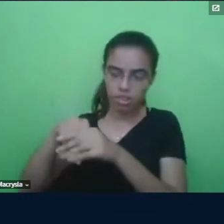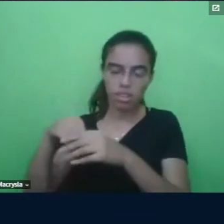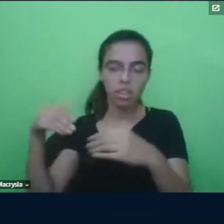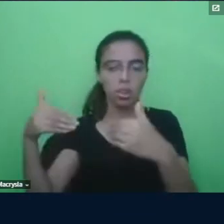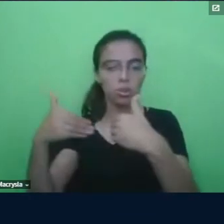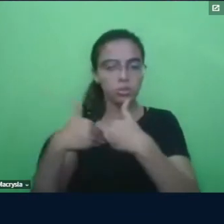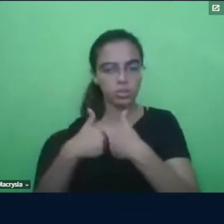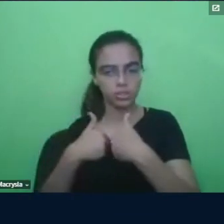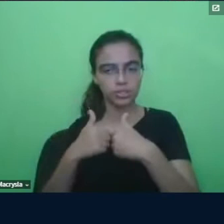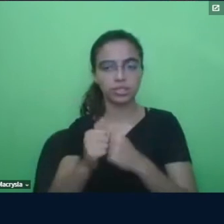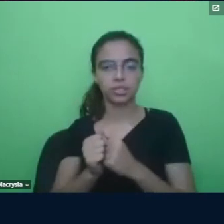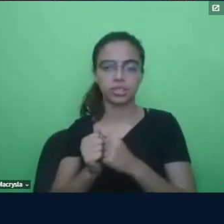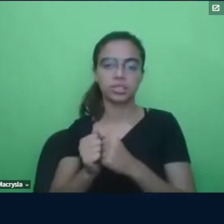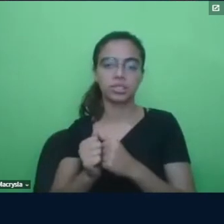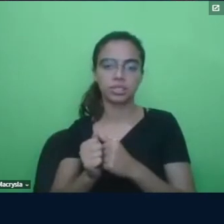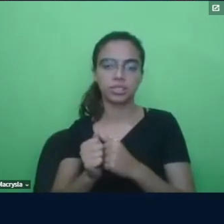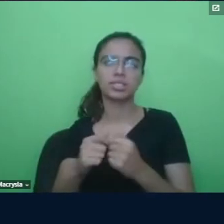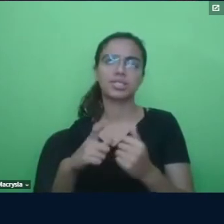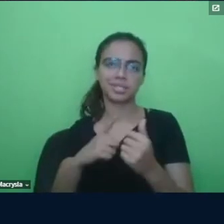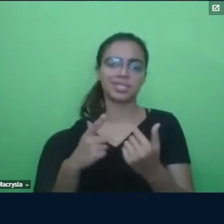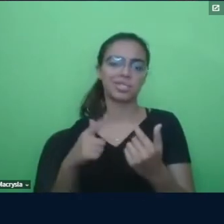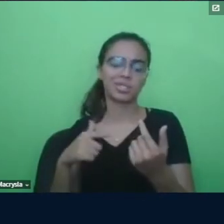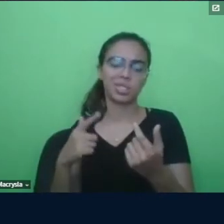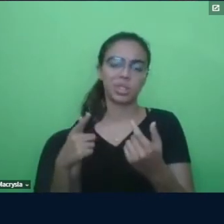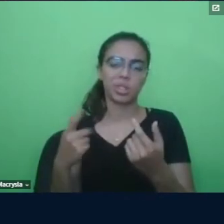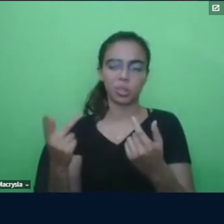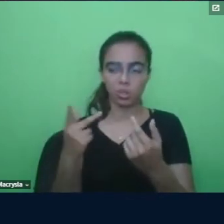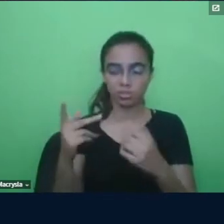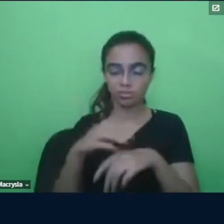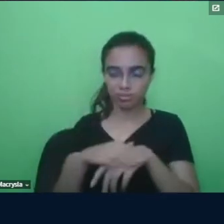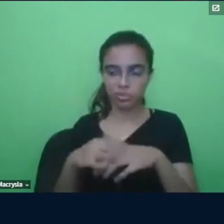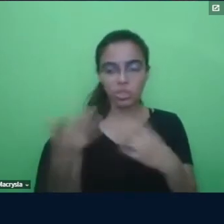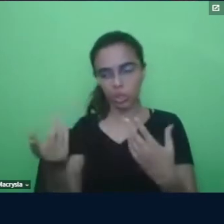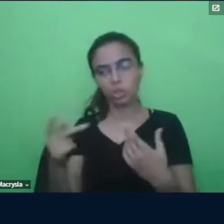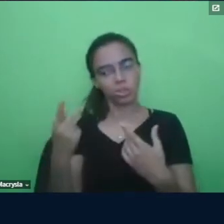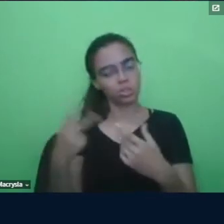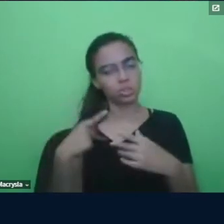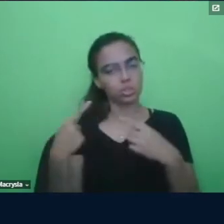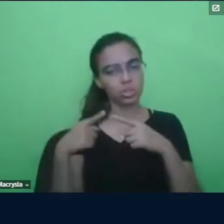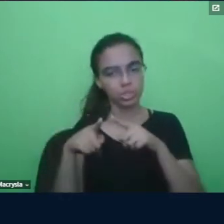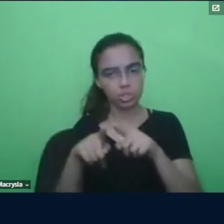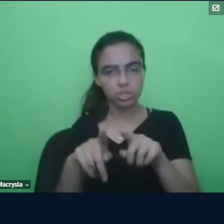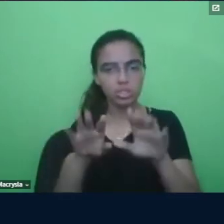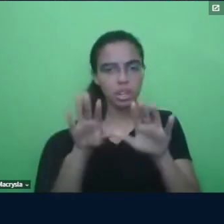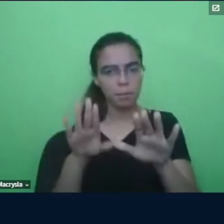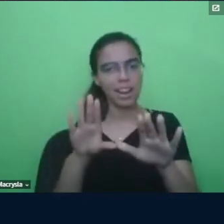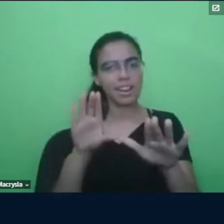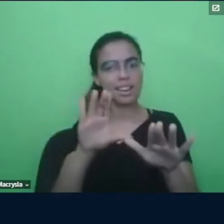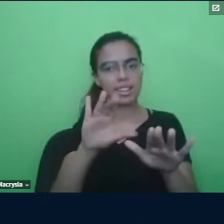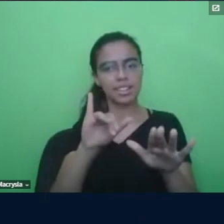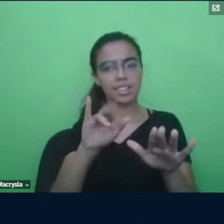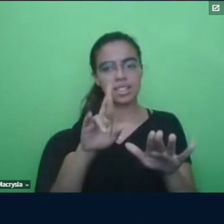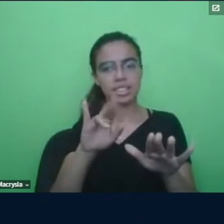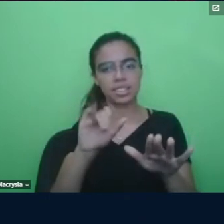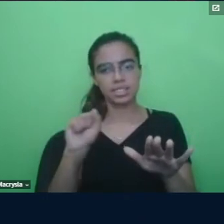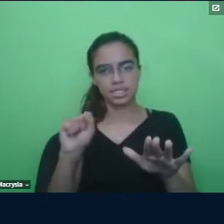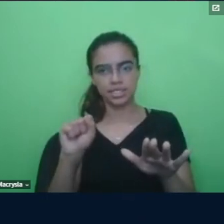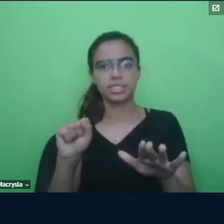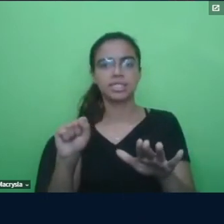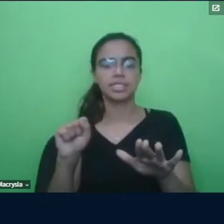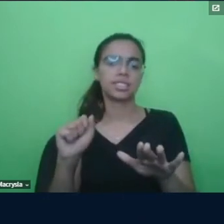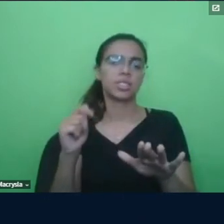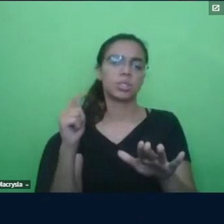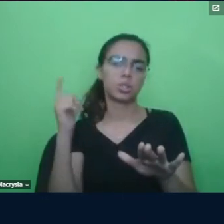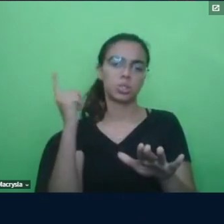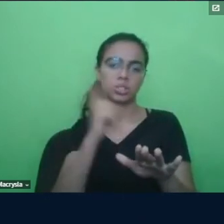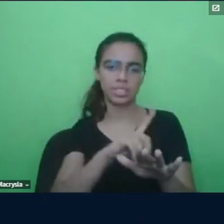a gente vai caminhar junta aqui mas a Cristiane assumiu isso de uma forma muito ela entendeu que